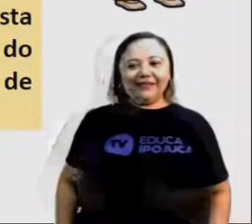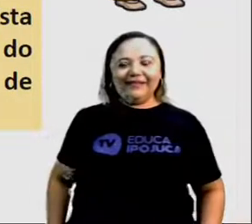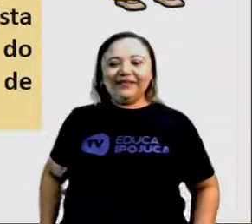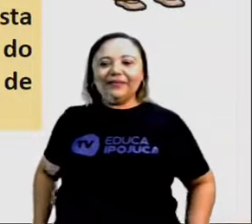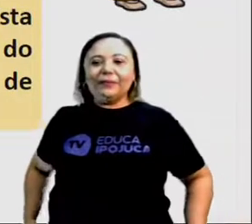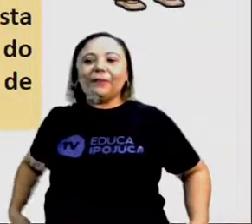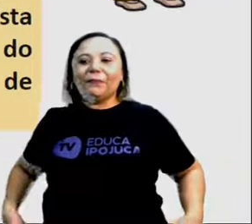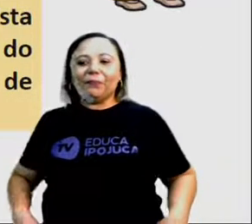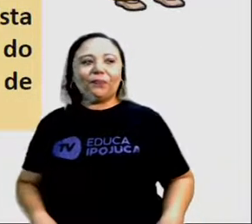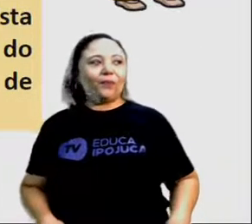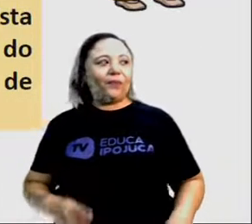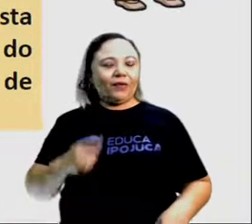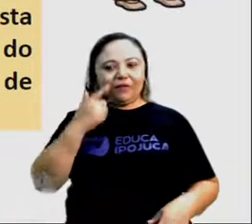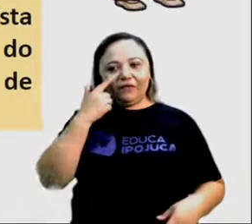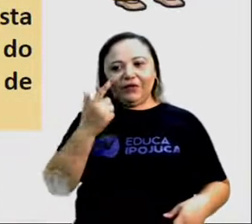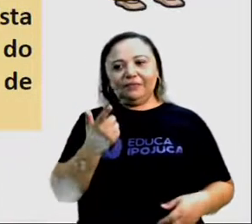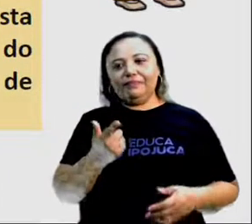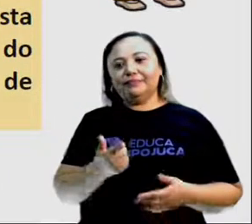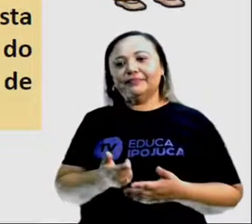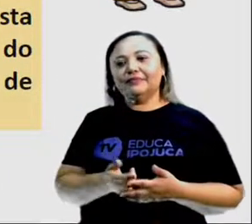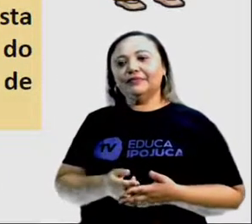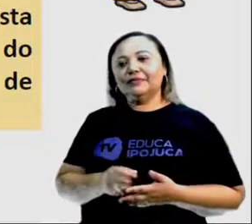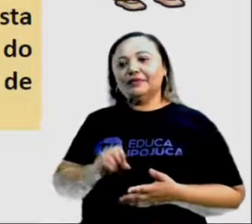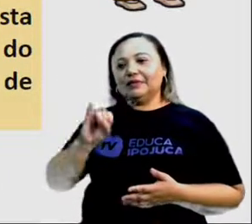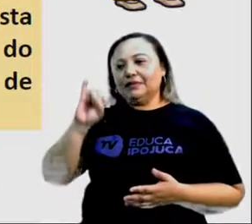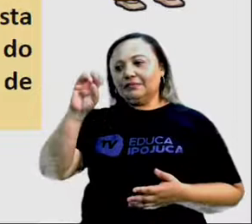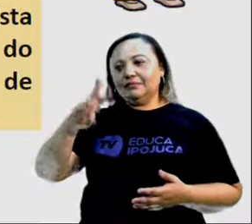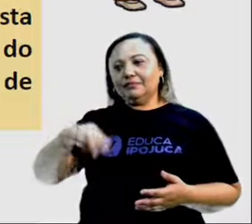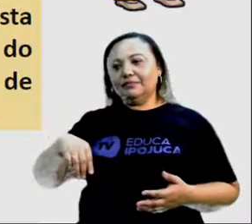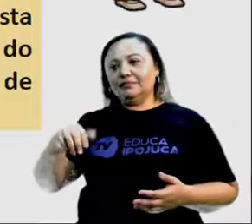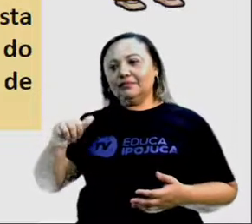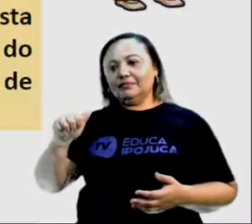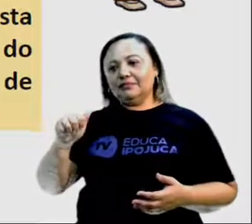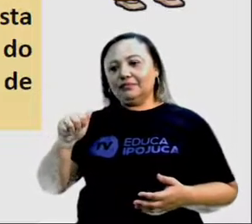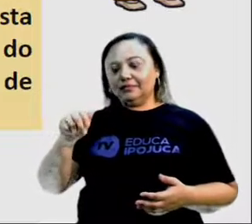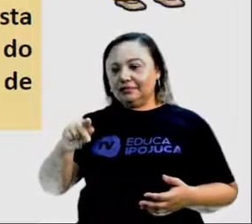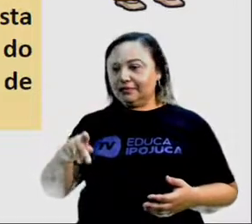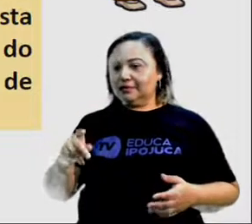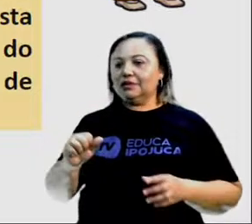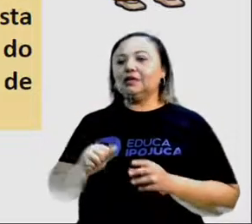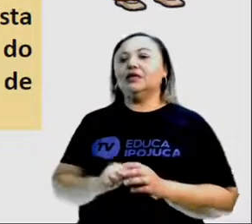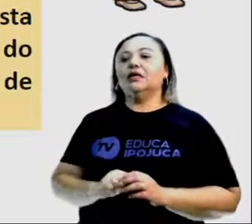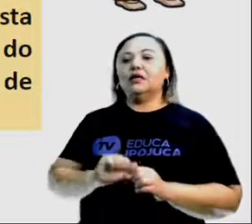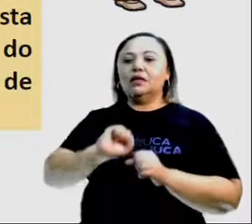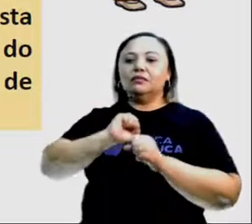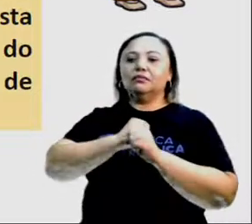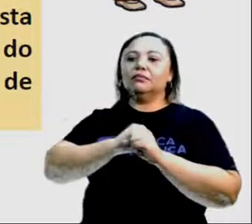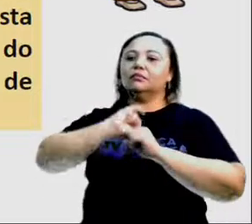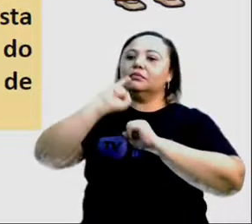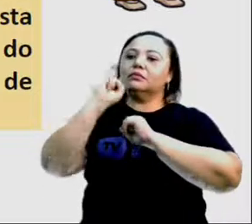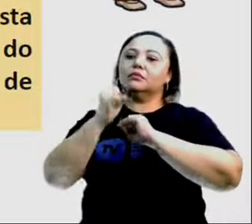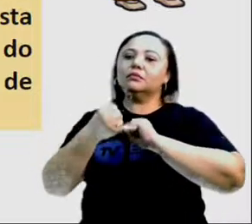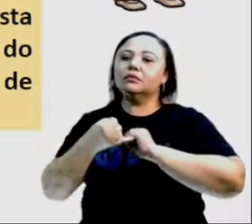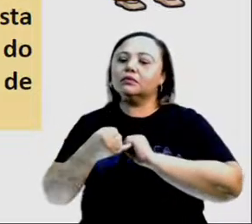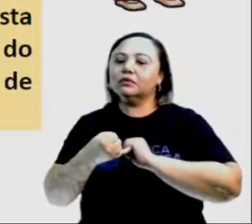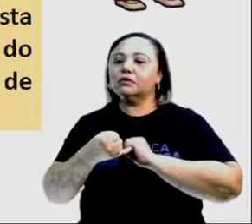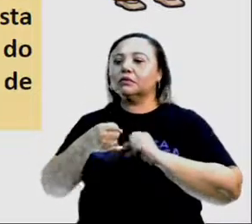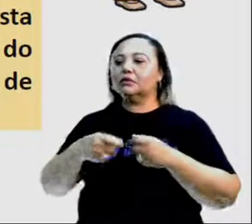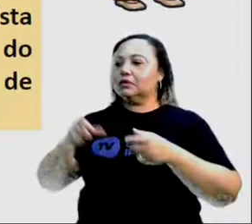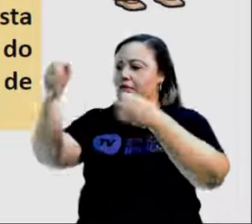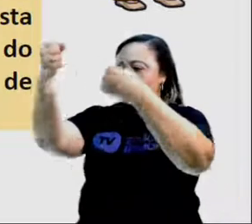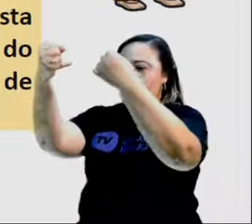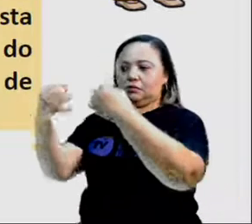Então vamos ver aqui. Imparcial é um adjetivo que descreve uma pessoa ou